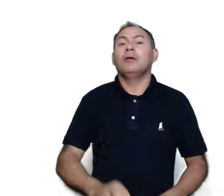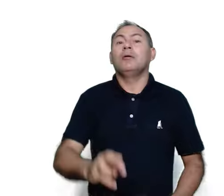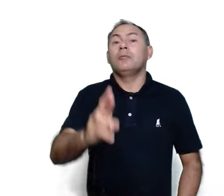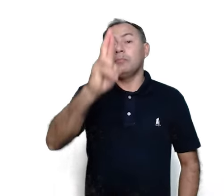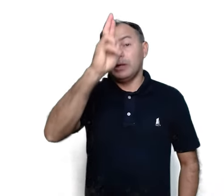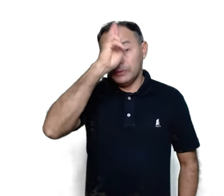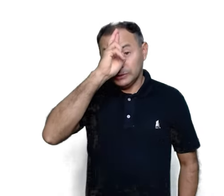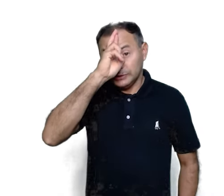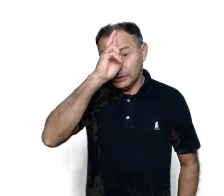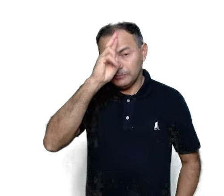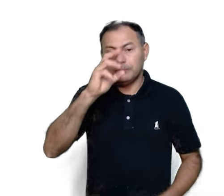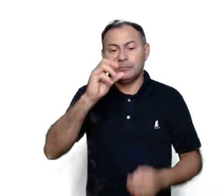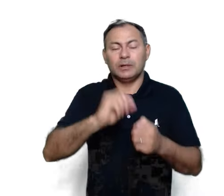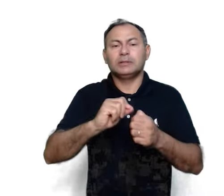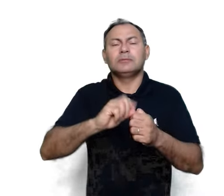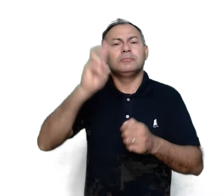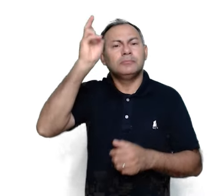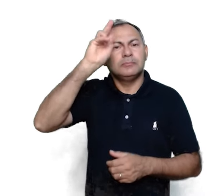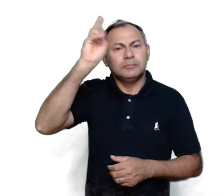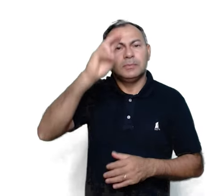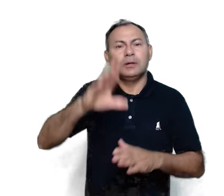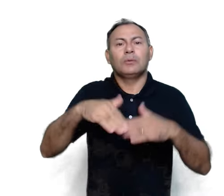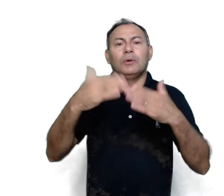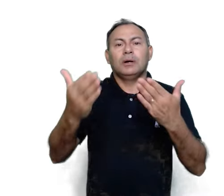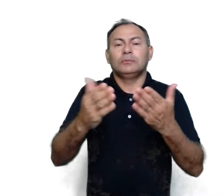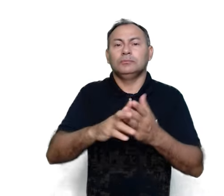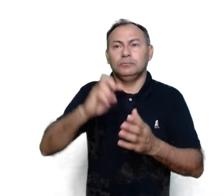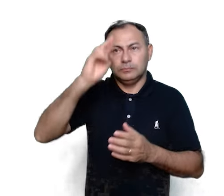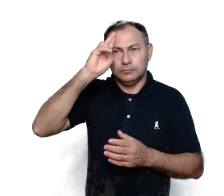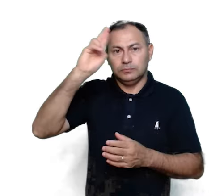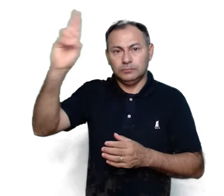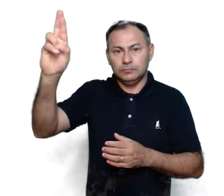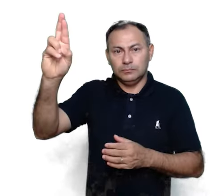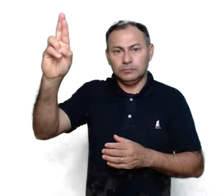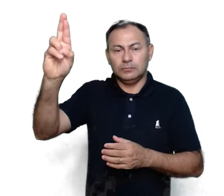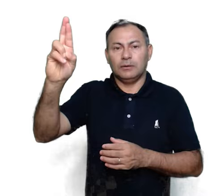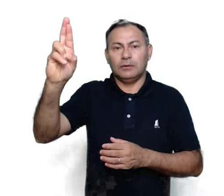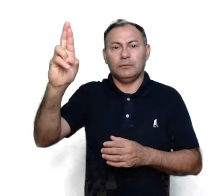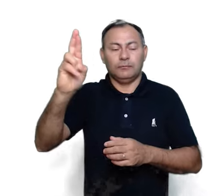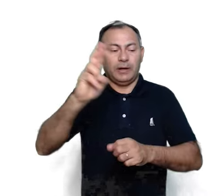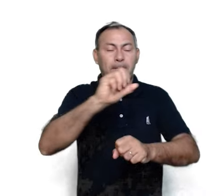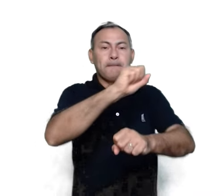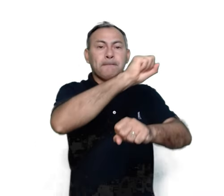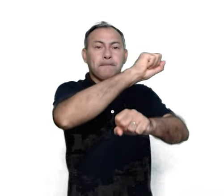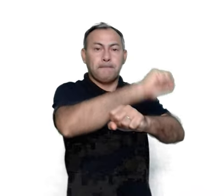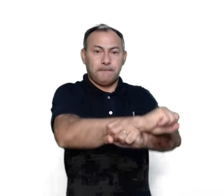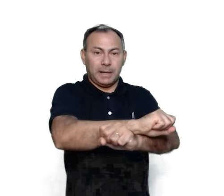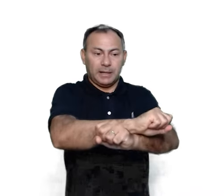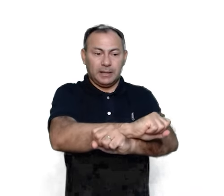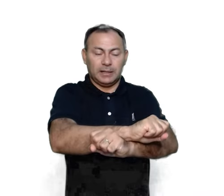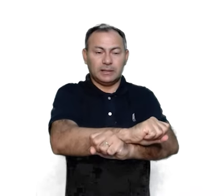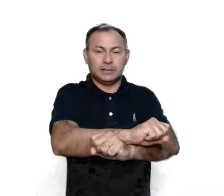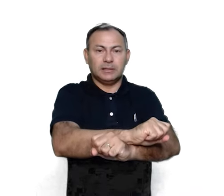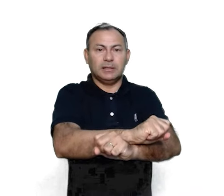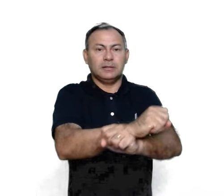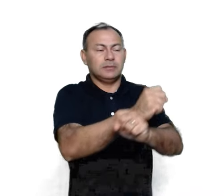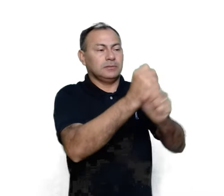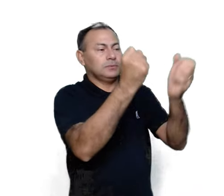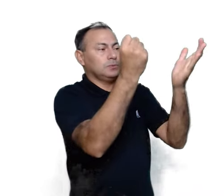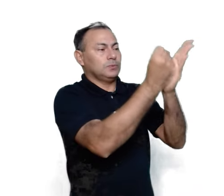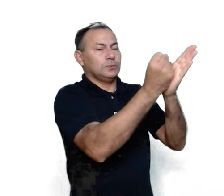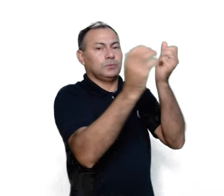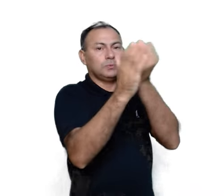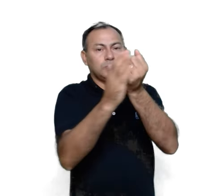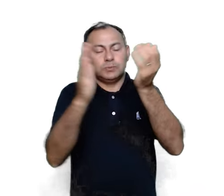meio-dia, fazendo memória de quando o Senhor foi preso, a cruz,